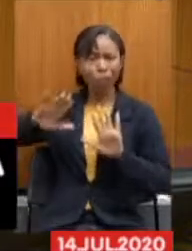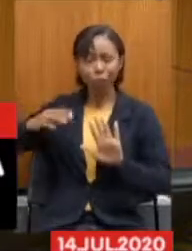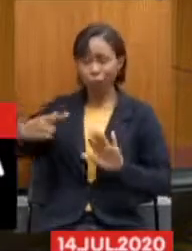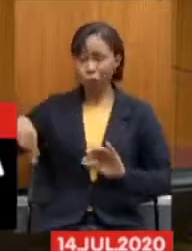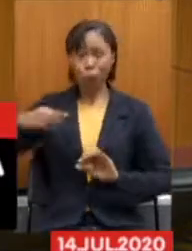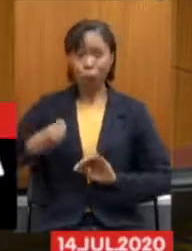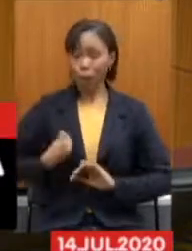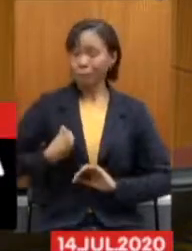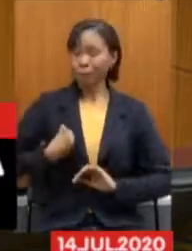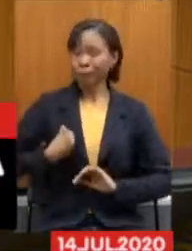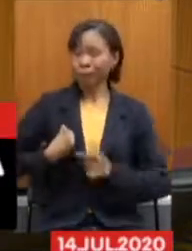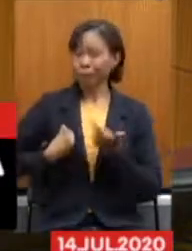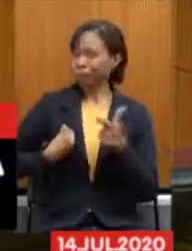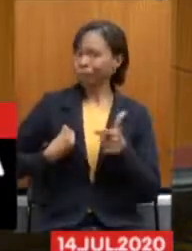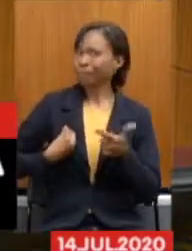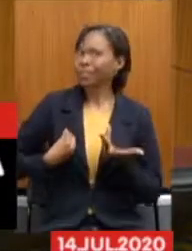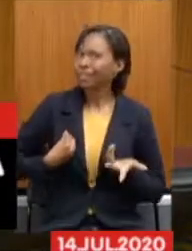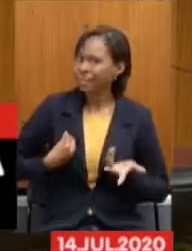participativa,